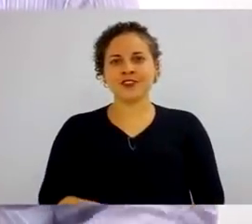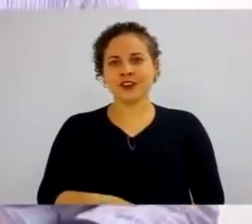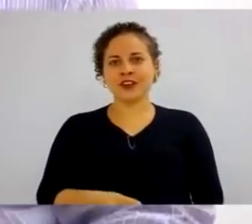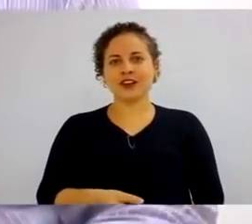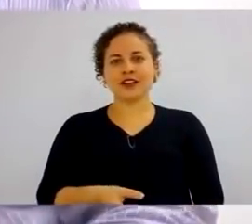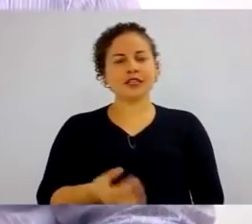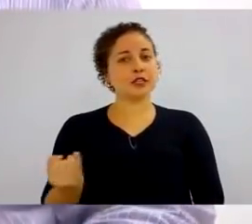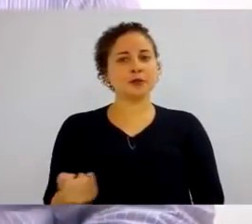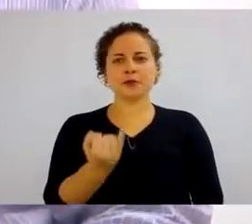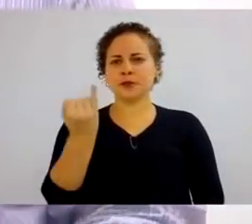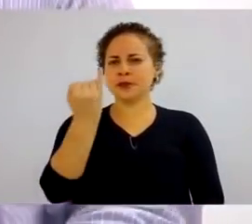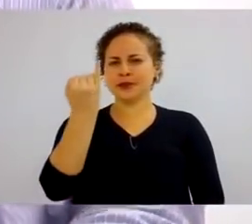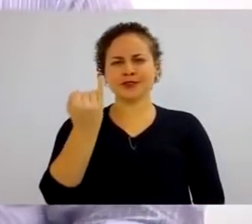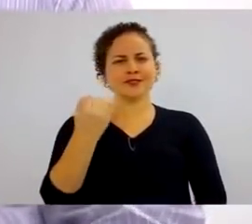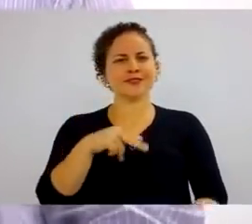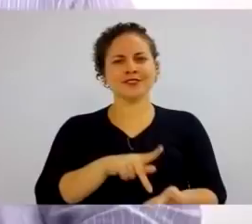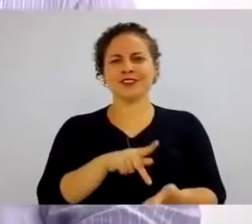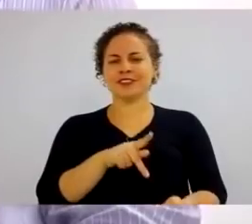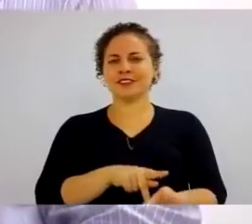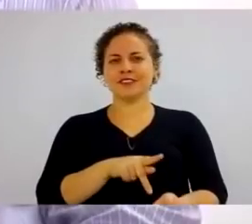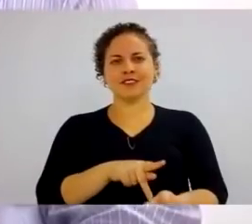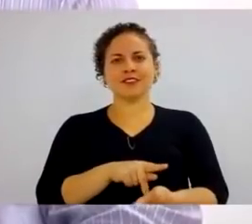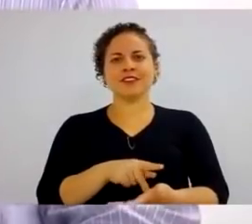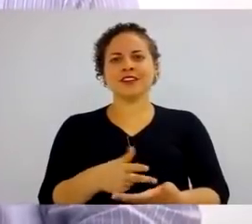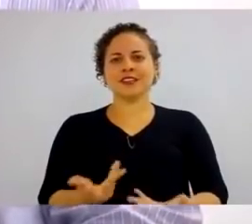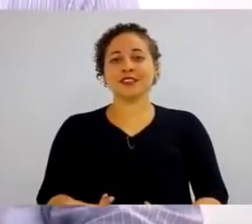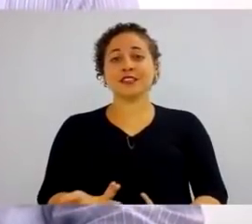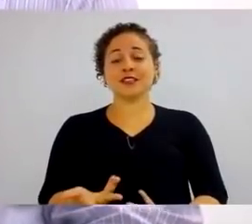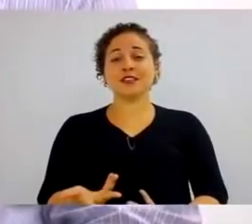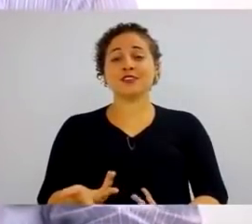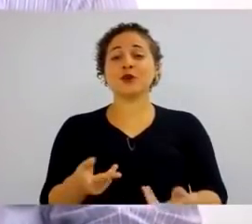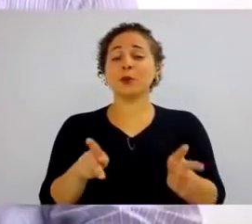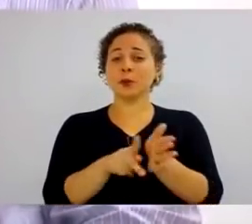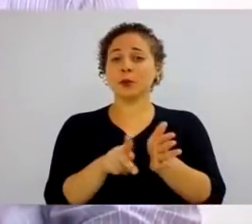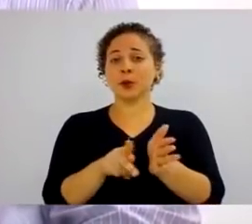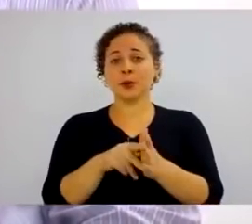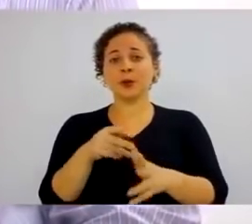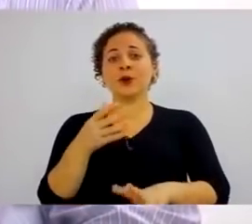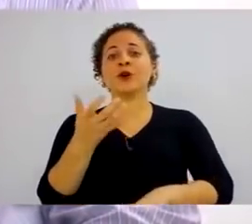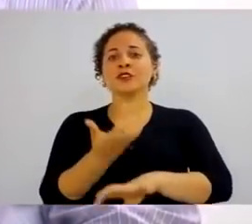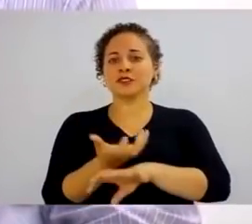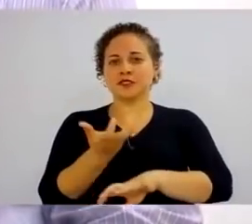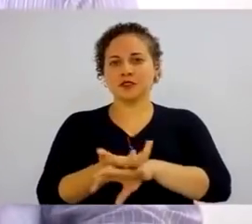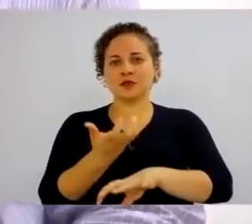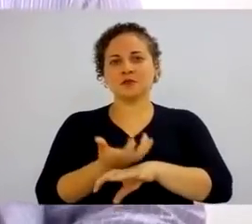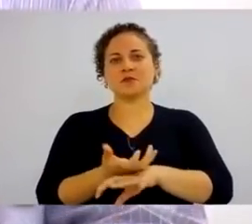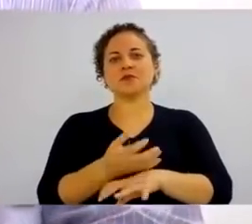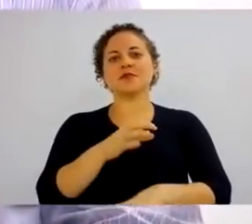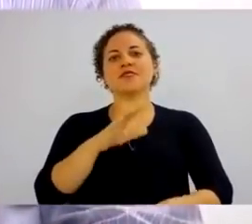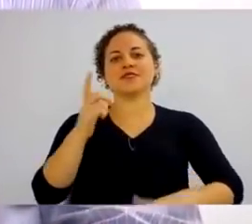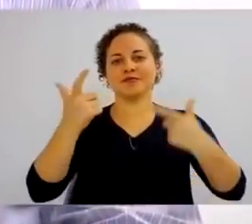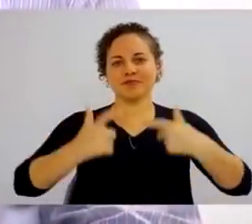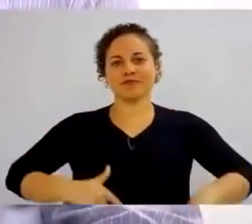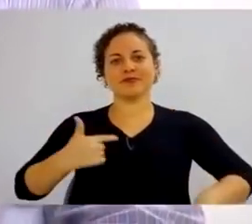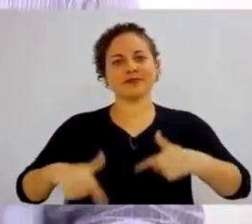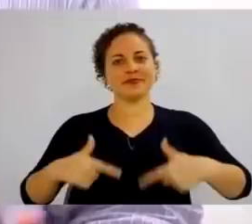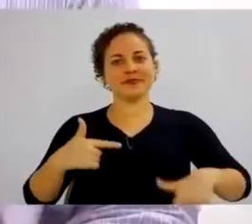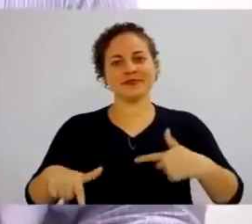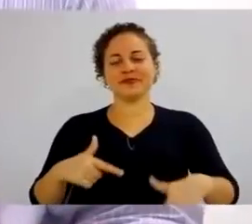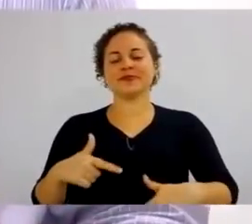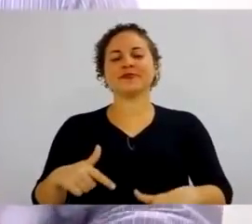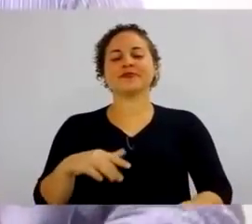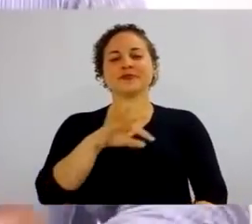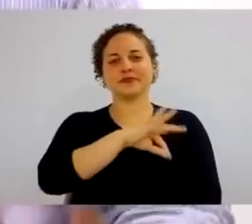competências importantíssimas que fazem parte da nossa disciplina Cargos e Salários. Nós já vimos aqui